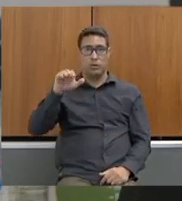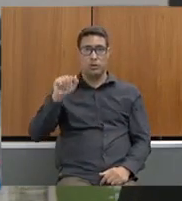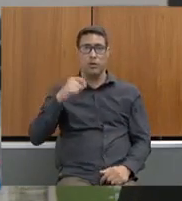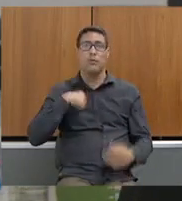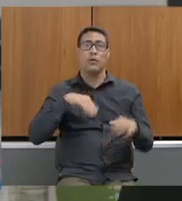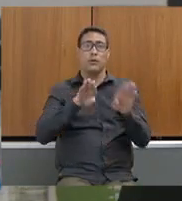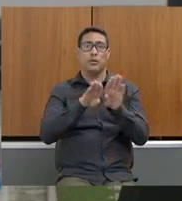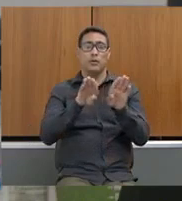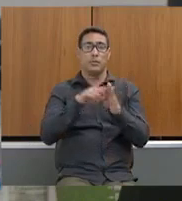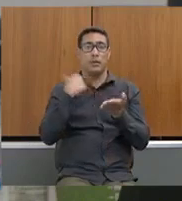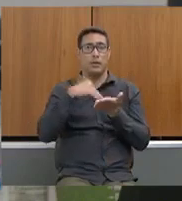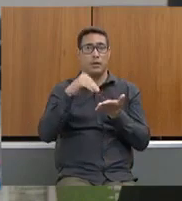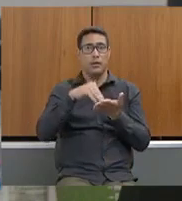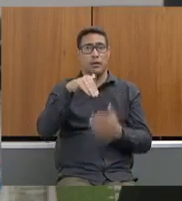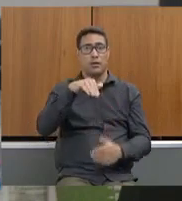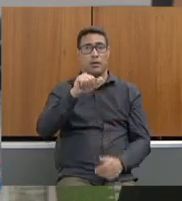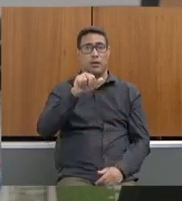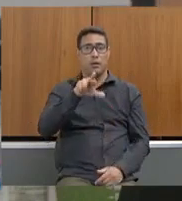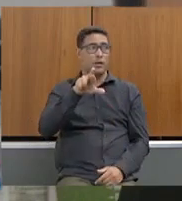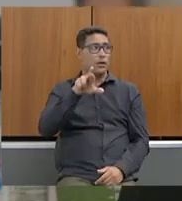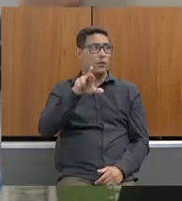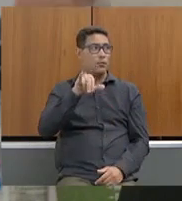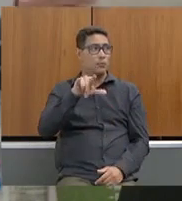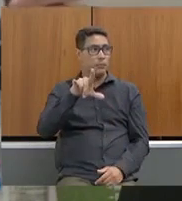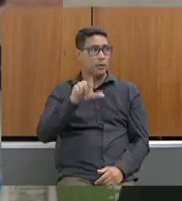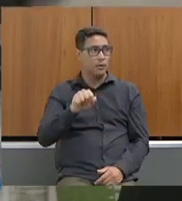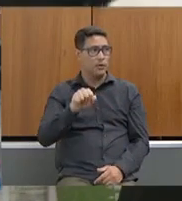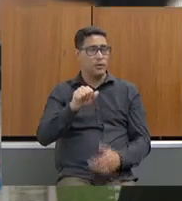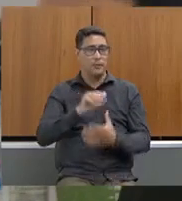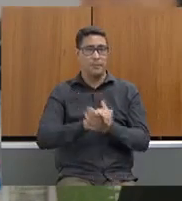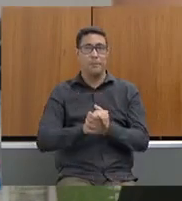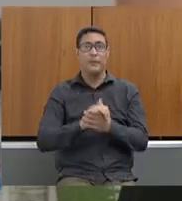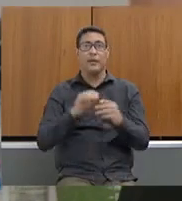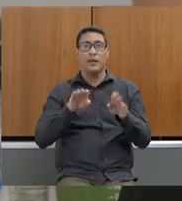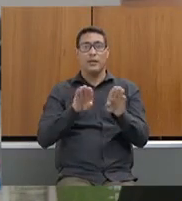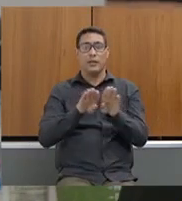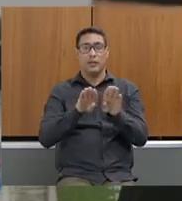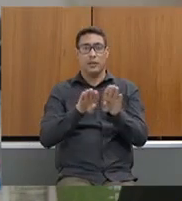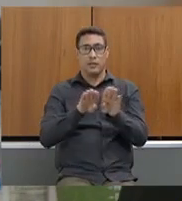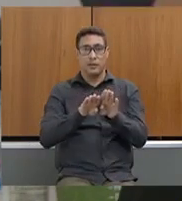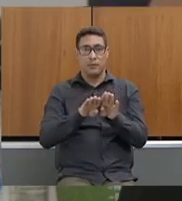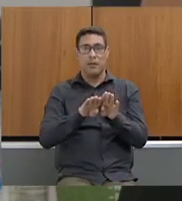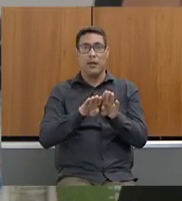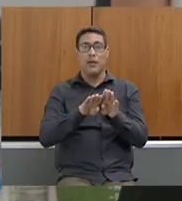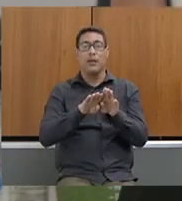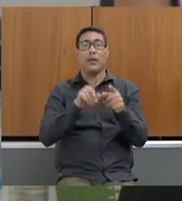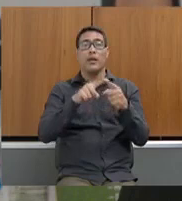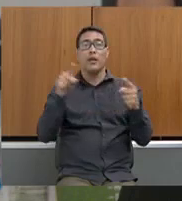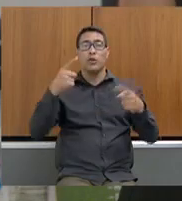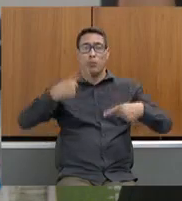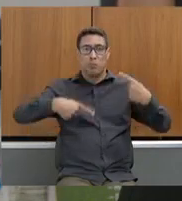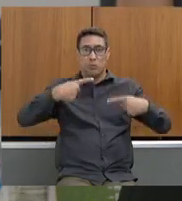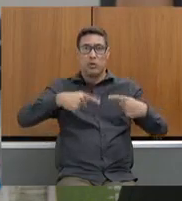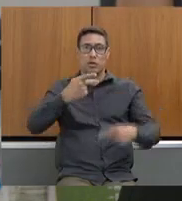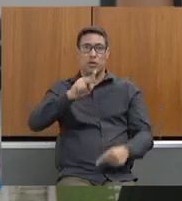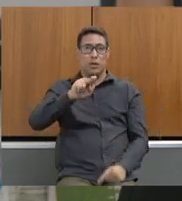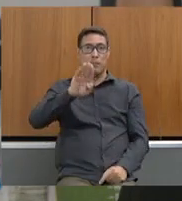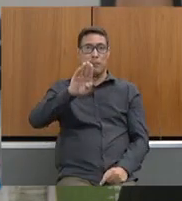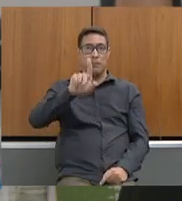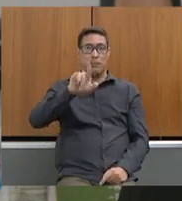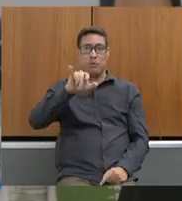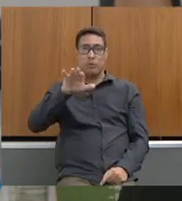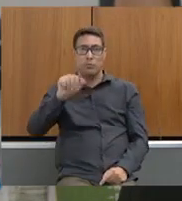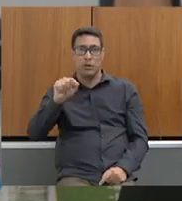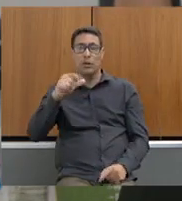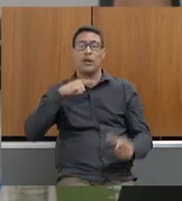secretária Marília e todo o corpo técnico. Porque uma política pública, a evolução de uma política pública, principalmente em uma área